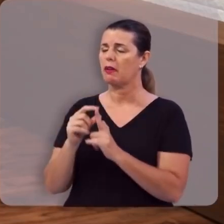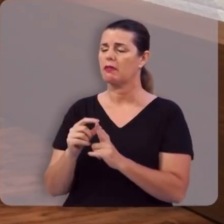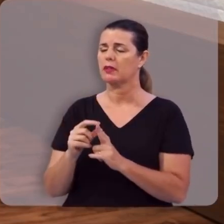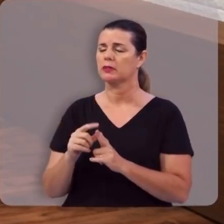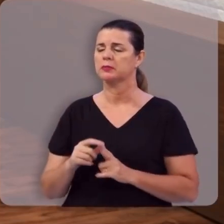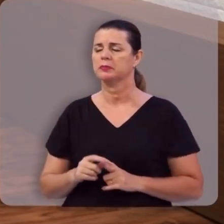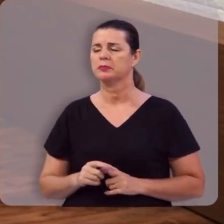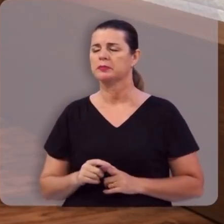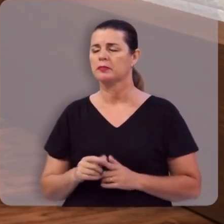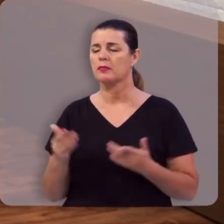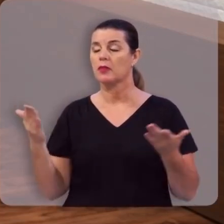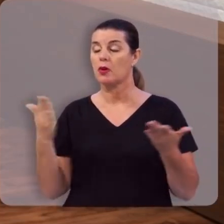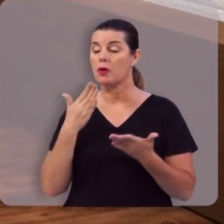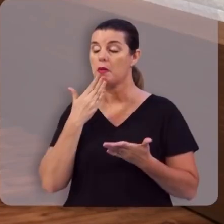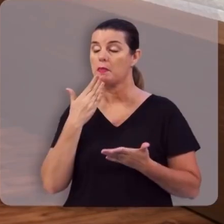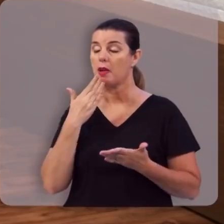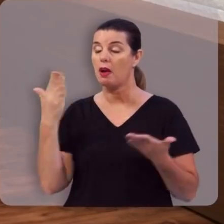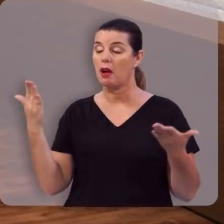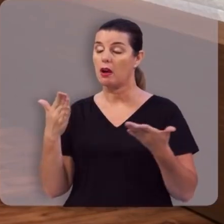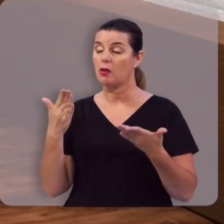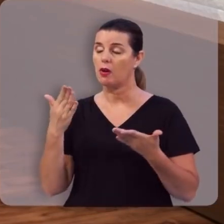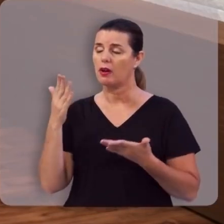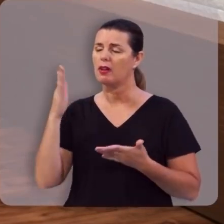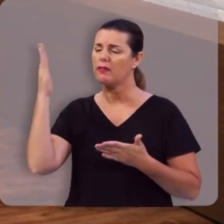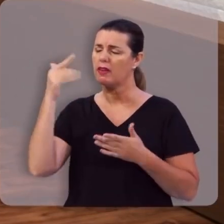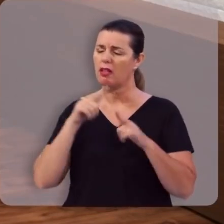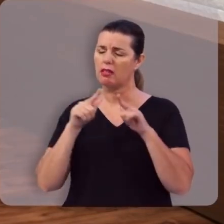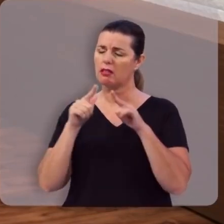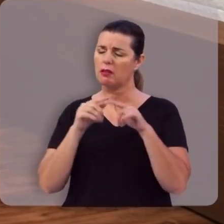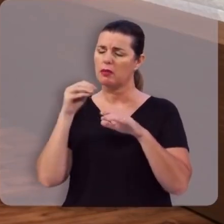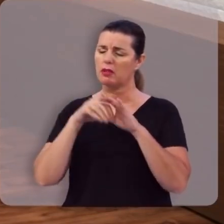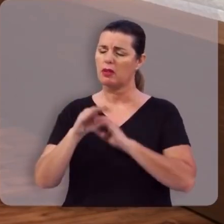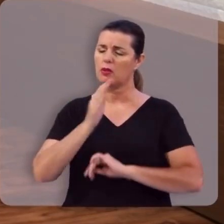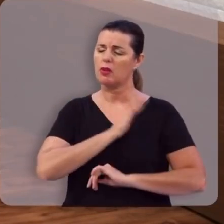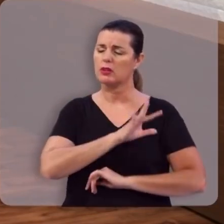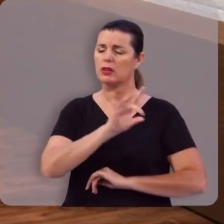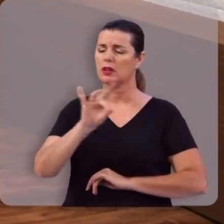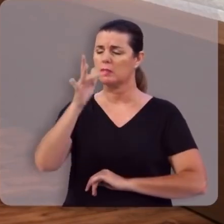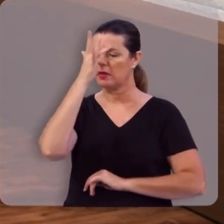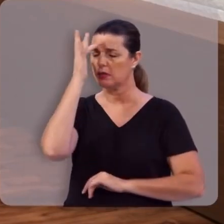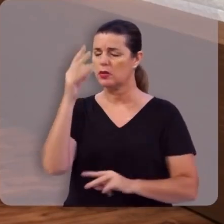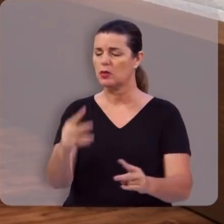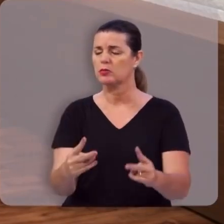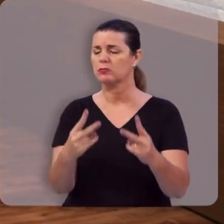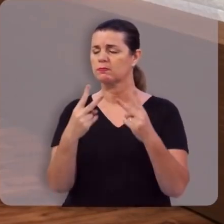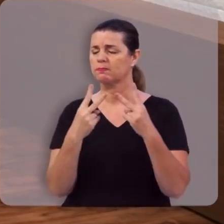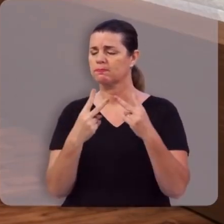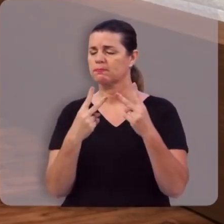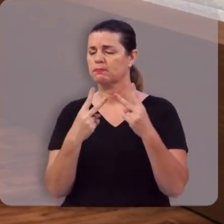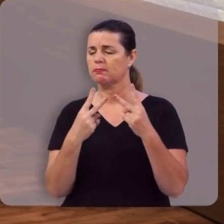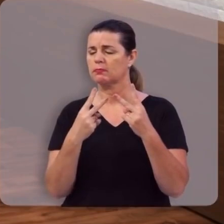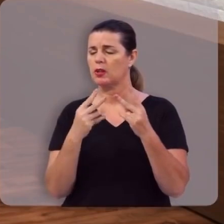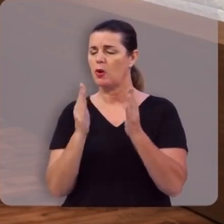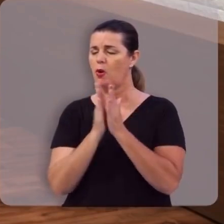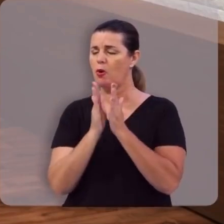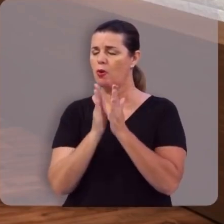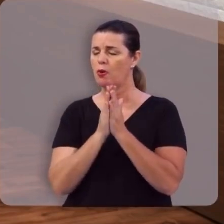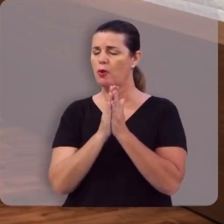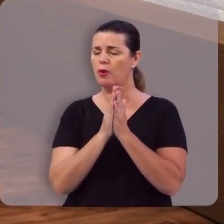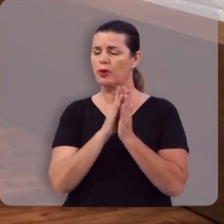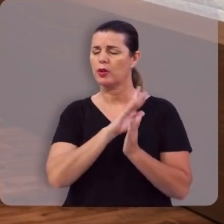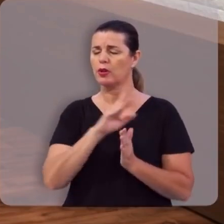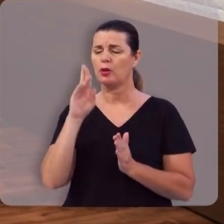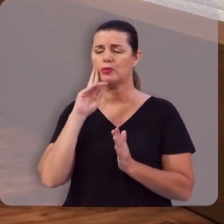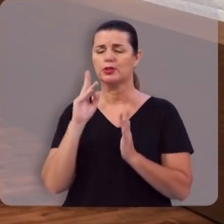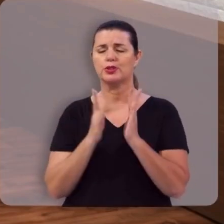e eu te peço agora que tu apliques esta palavra ao coração de todos aqueles que estão nos assistindo assim oramos